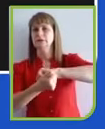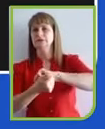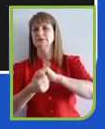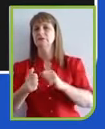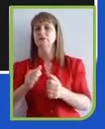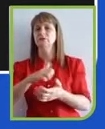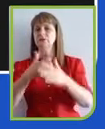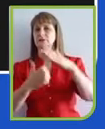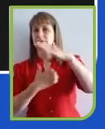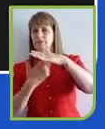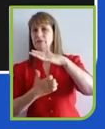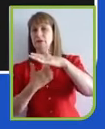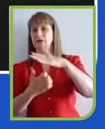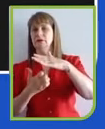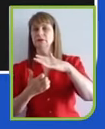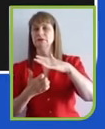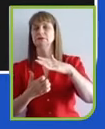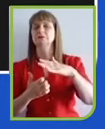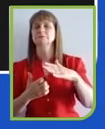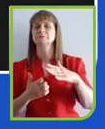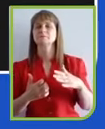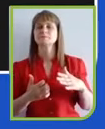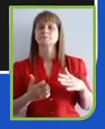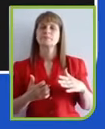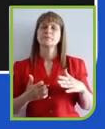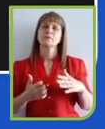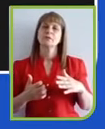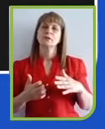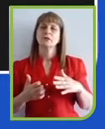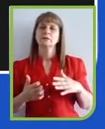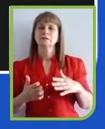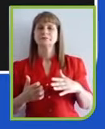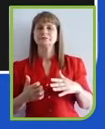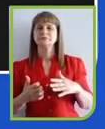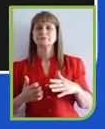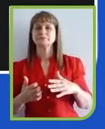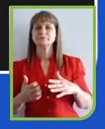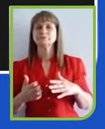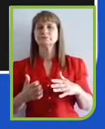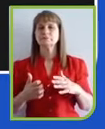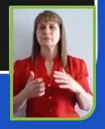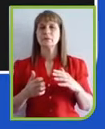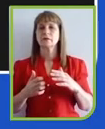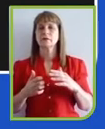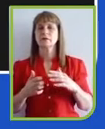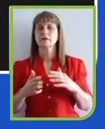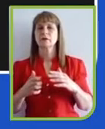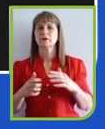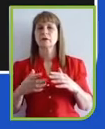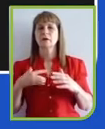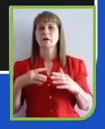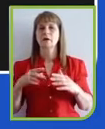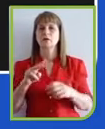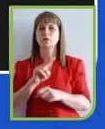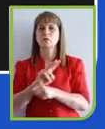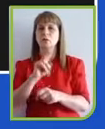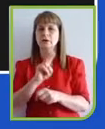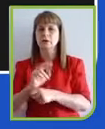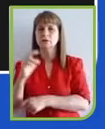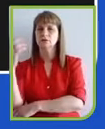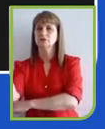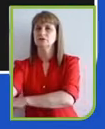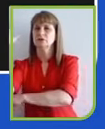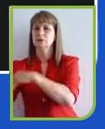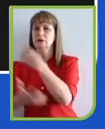voltando a se discutir uma regra, uma bolsa internacional, a manutenção das florestas em pé, a